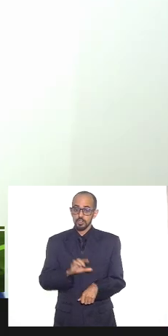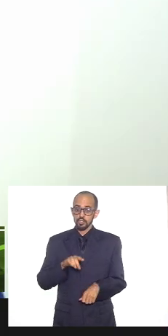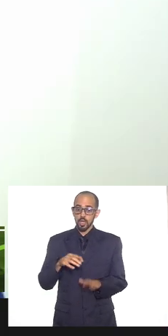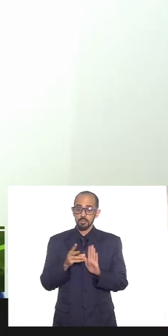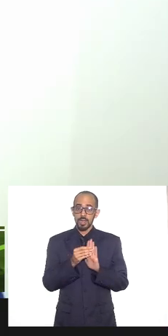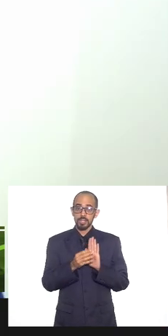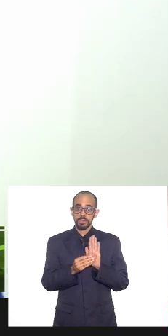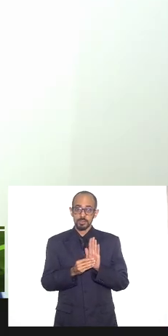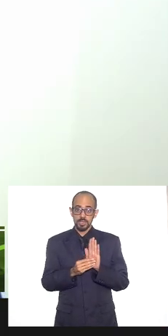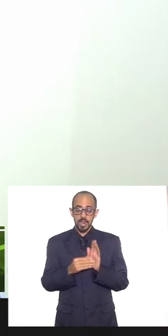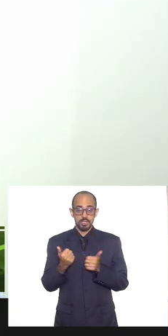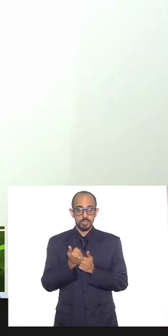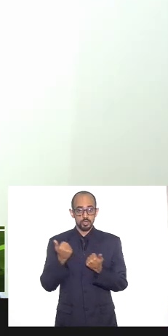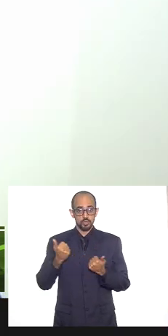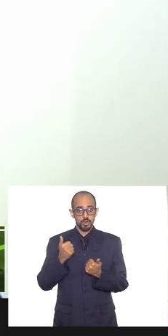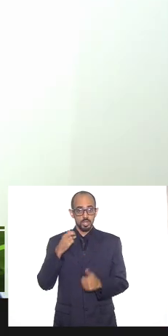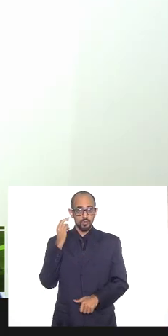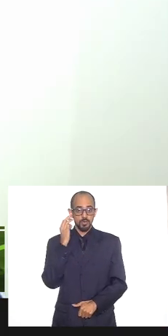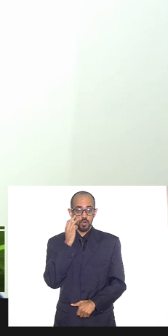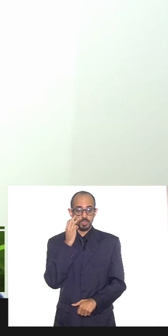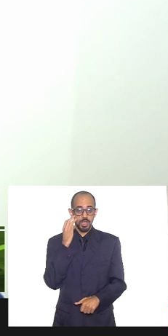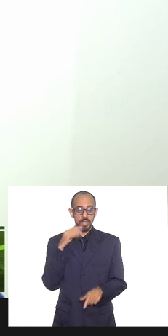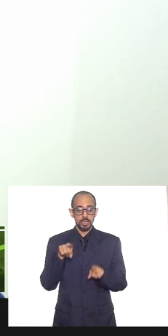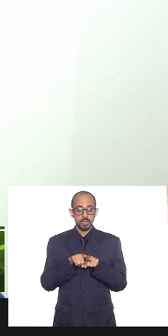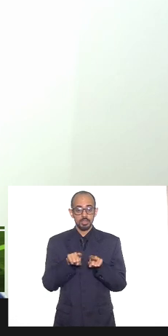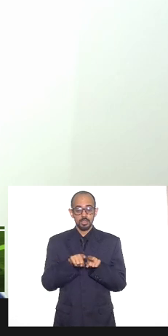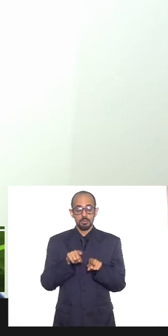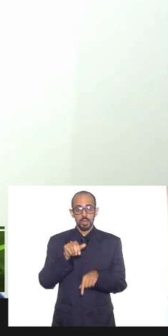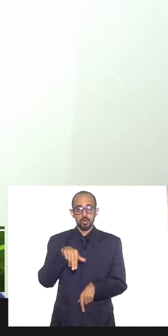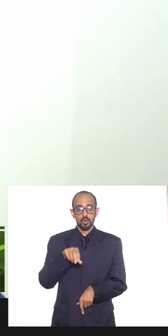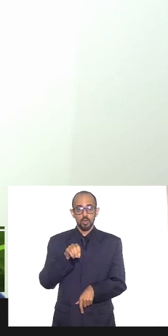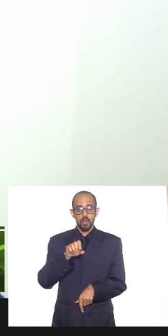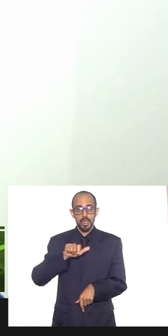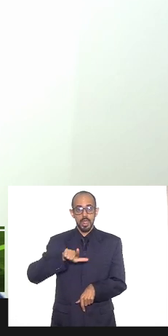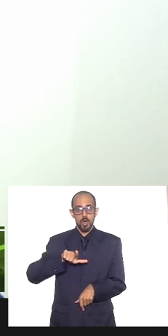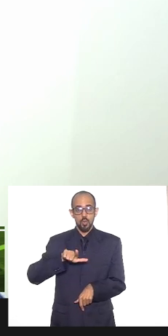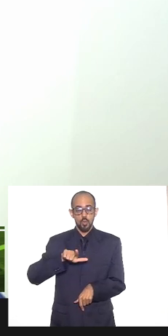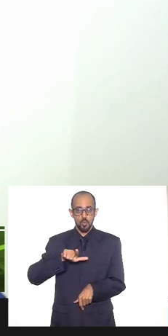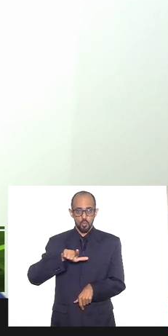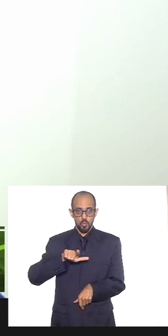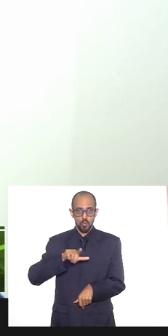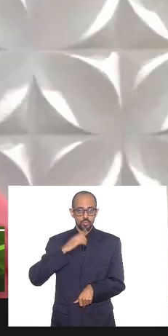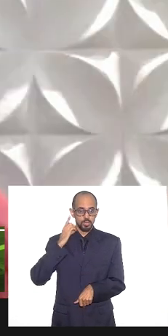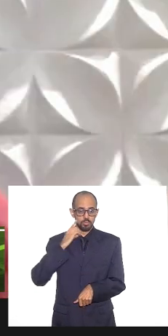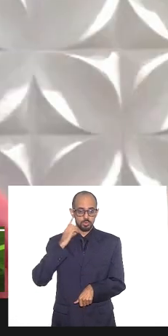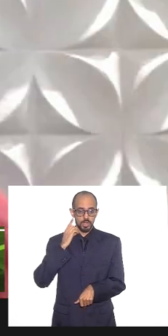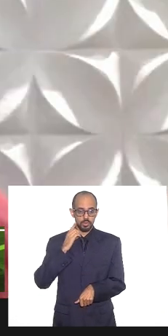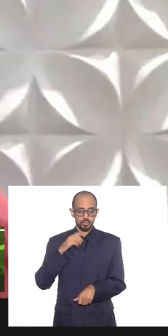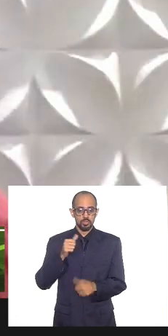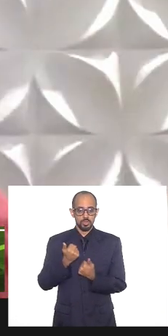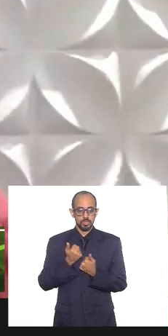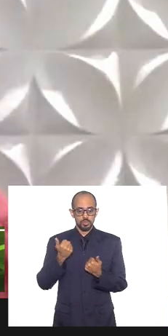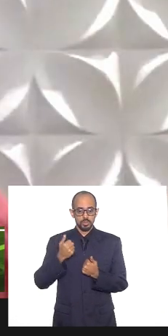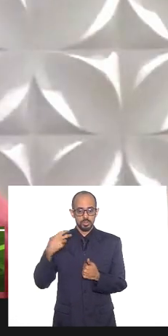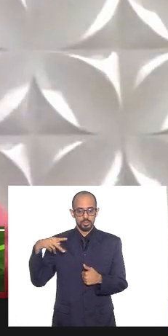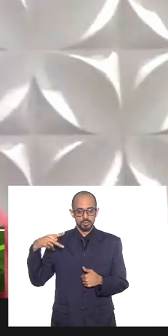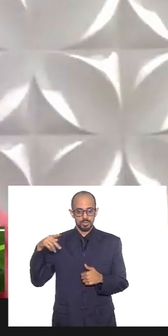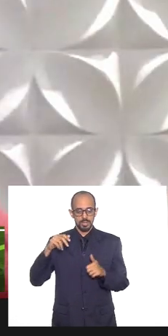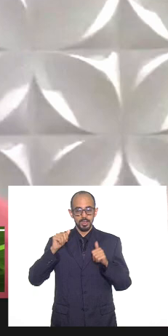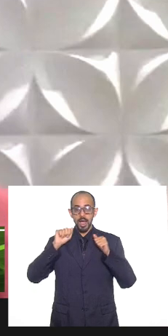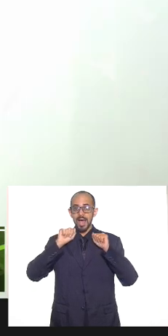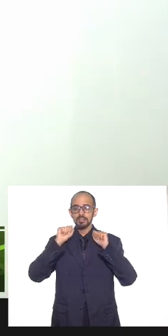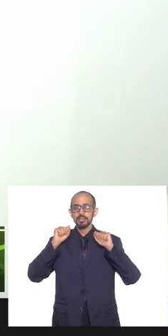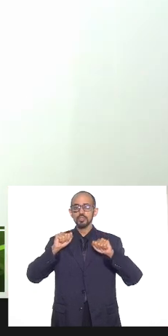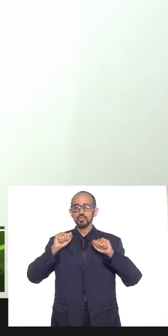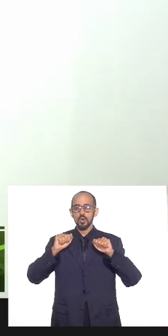Valdeque Carneiro e a assessoria do deputado Noel de Carvalho. Só para corroborar aí com você. Muitíssimo obrigada, deputada. Vim no